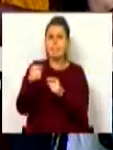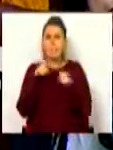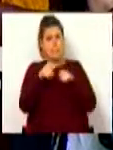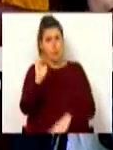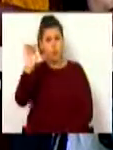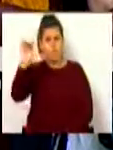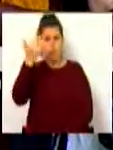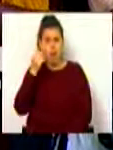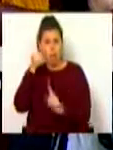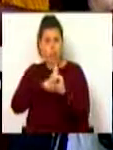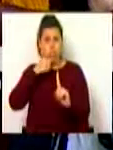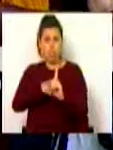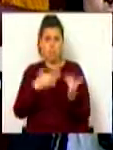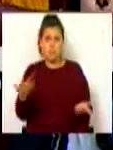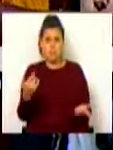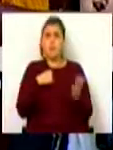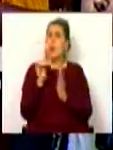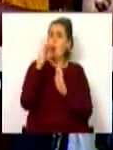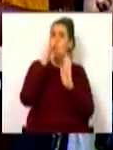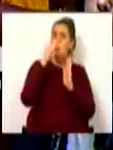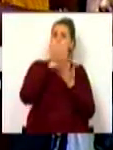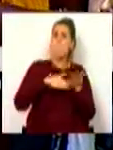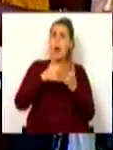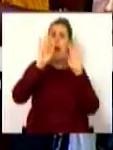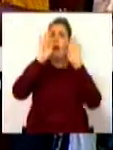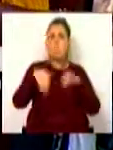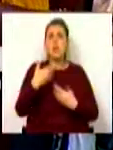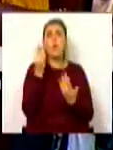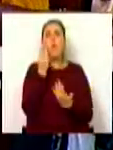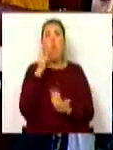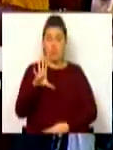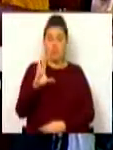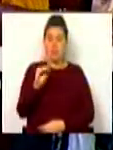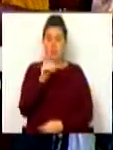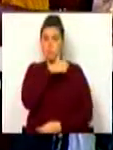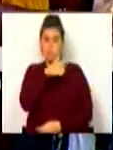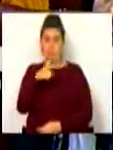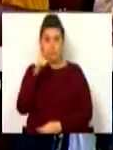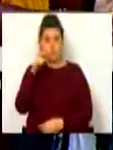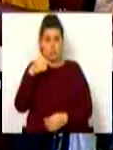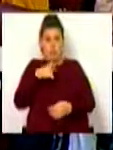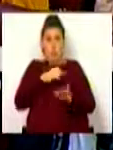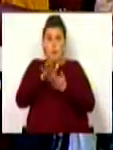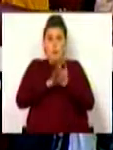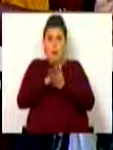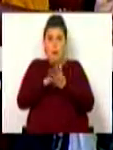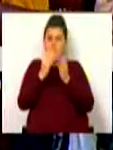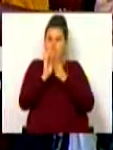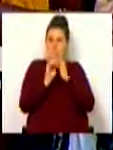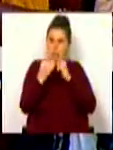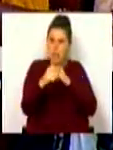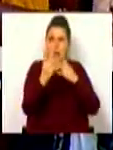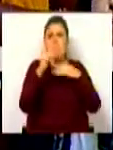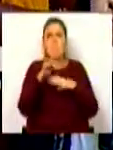seus principais desafios. O plano conclui-se com dez compromissos, que não terei oportunidade de referir com detalhe,